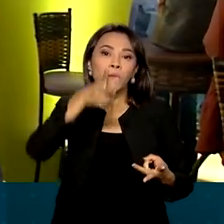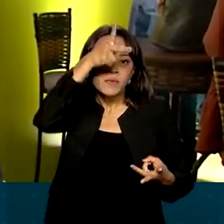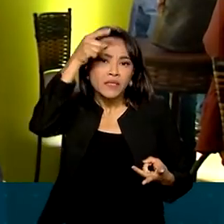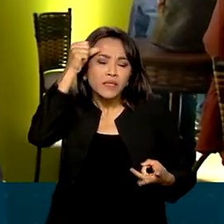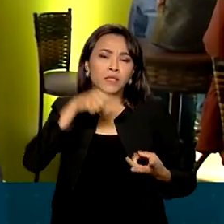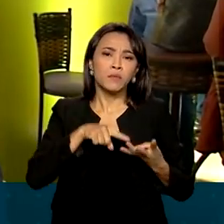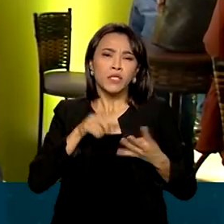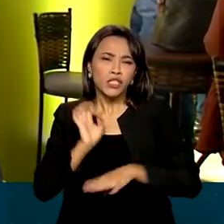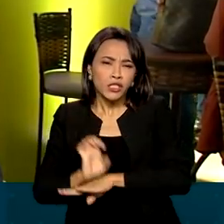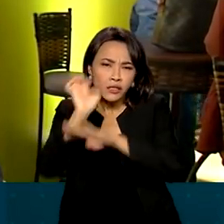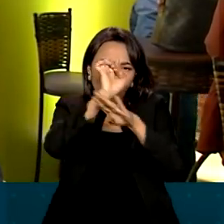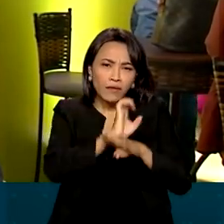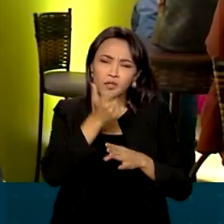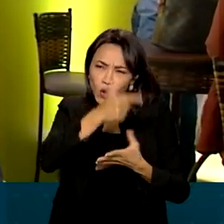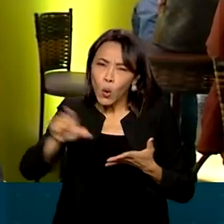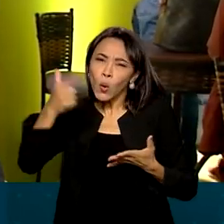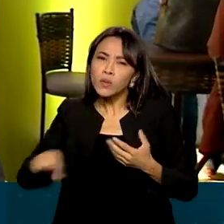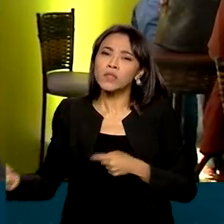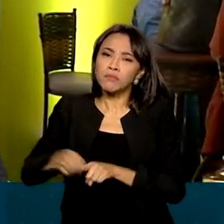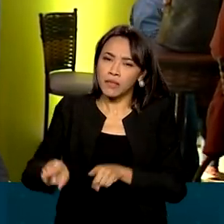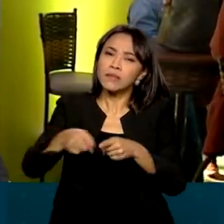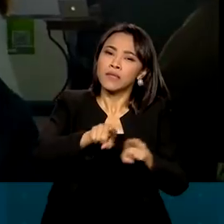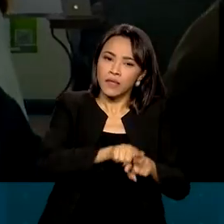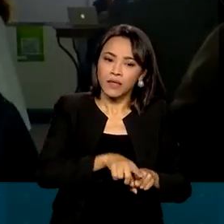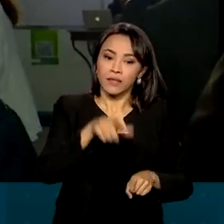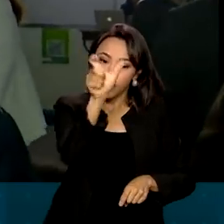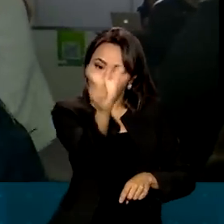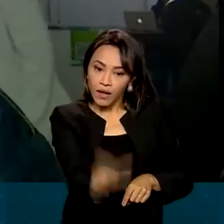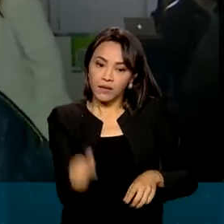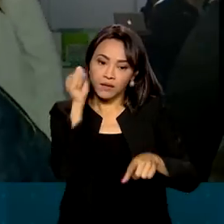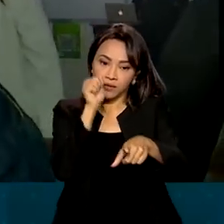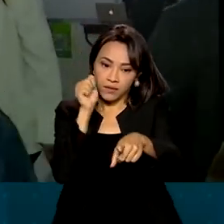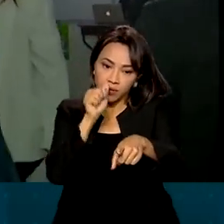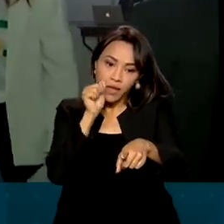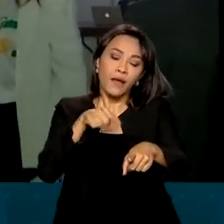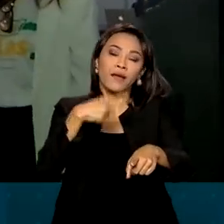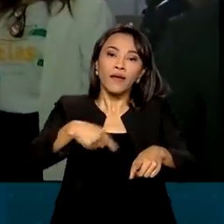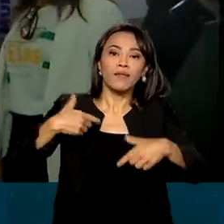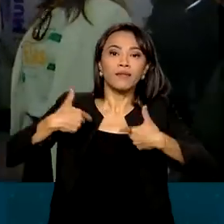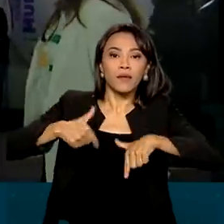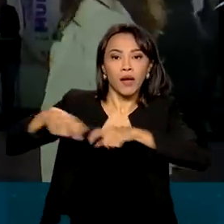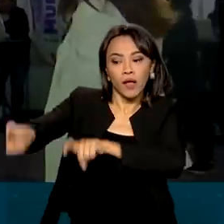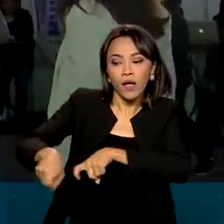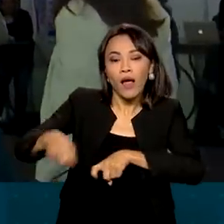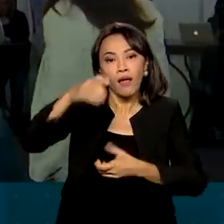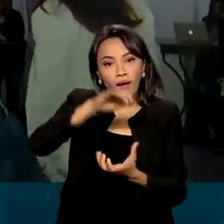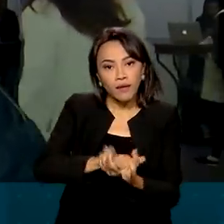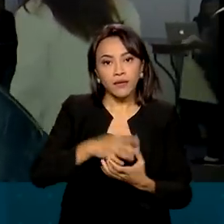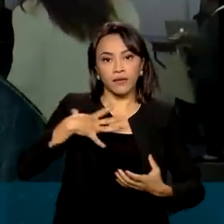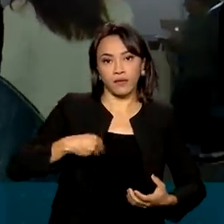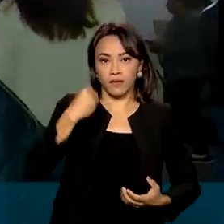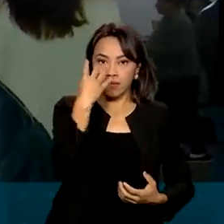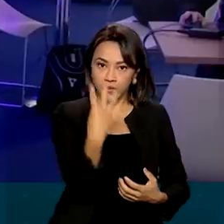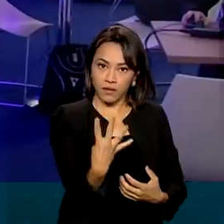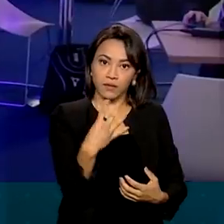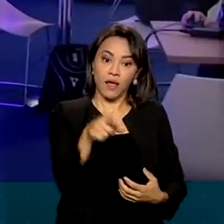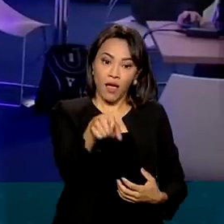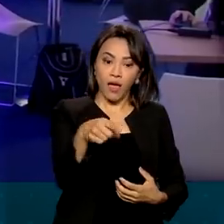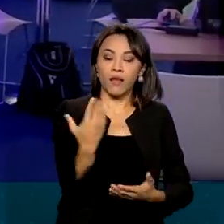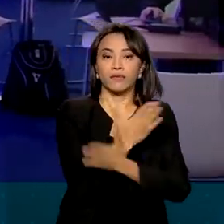e outras instituições parceiras. Cristiane, produtora rural, é casada e tem quatro filhos.